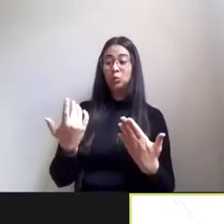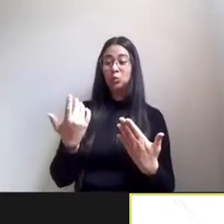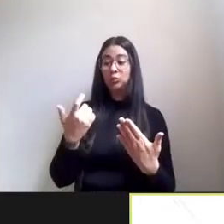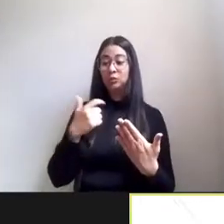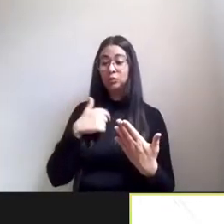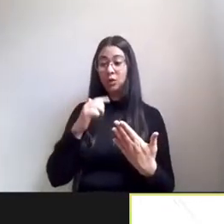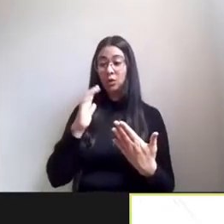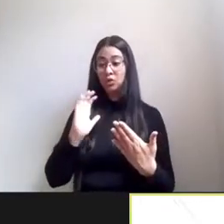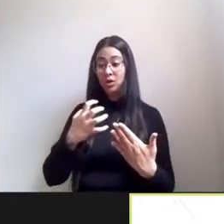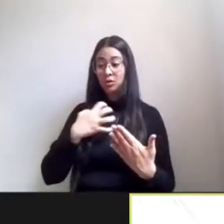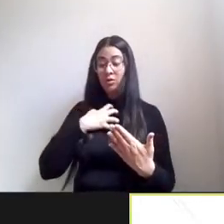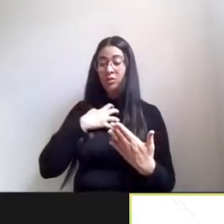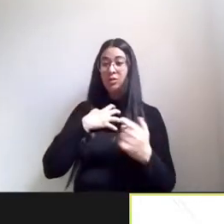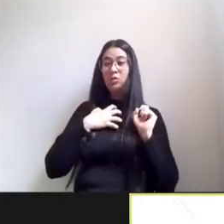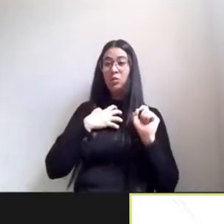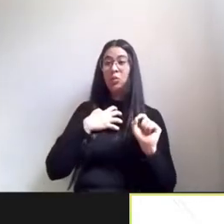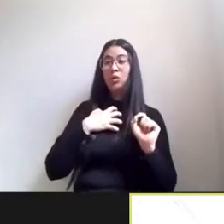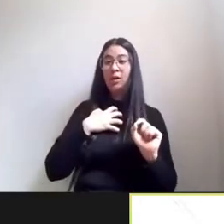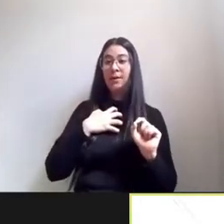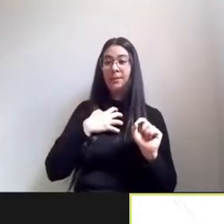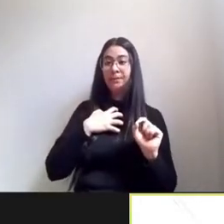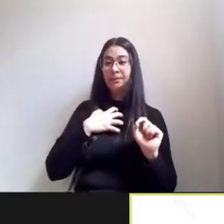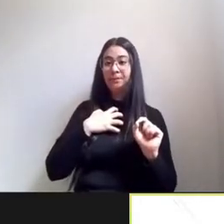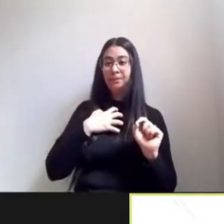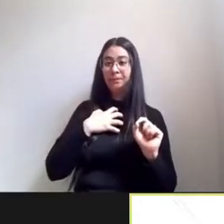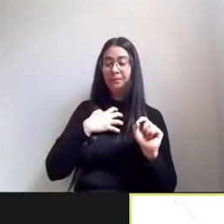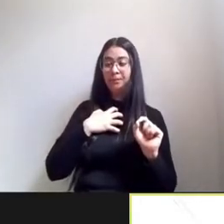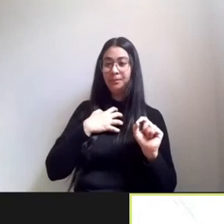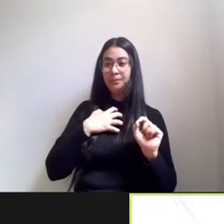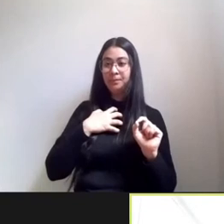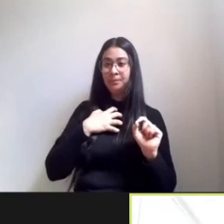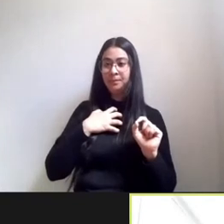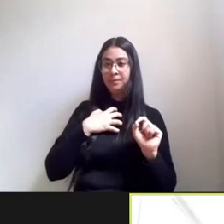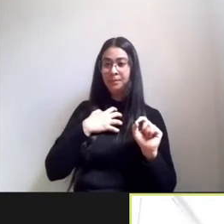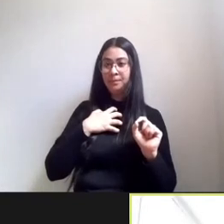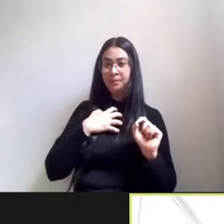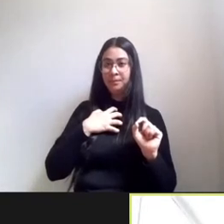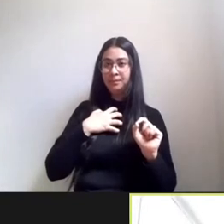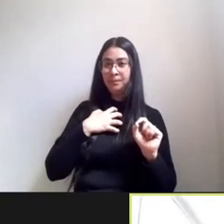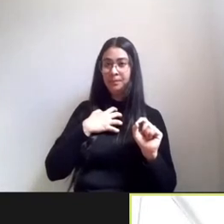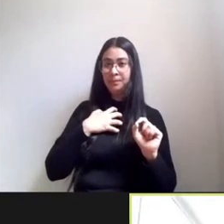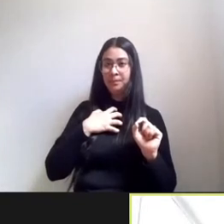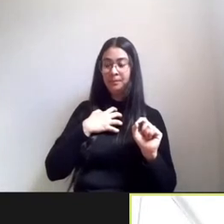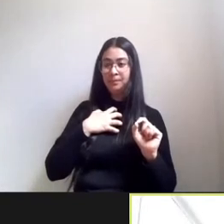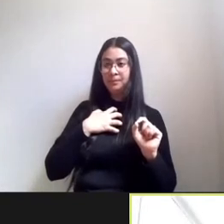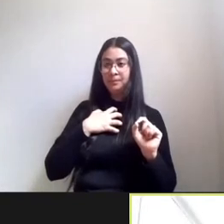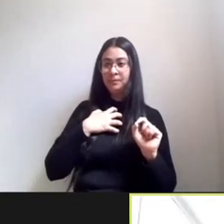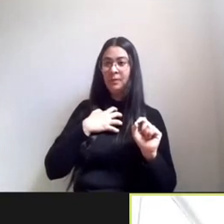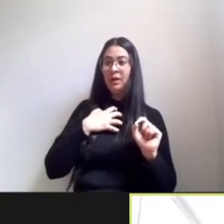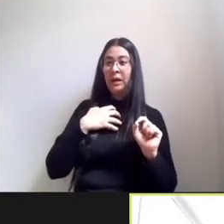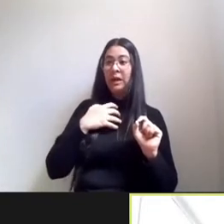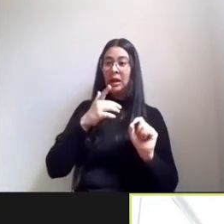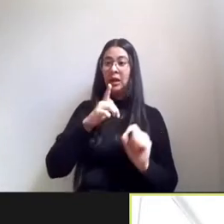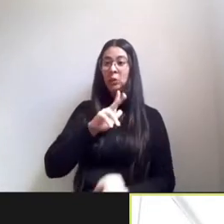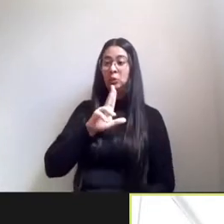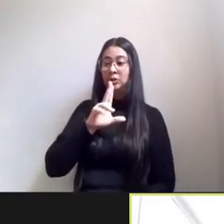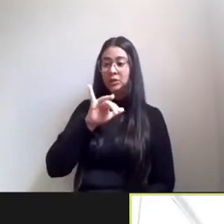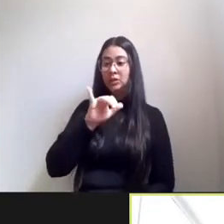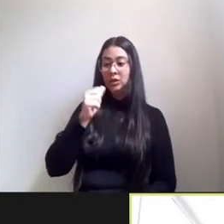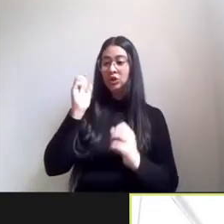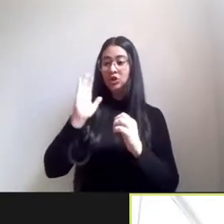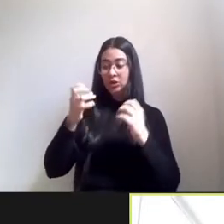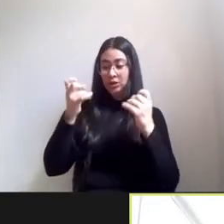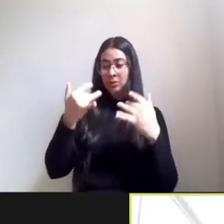mais recente intervenção da Luciana acho que ela traz uma questão importantíssima eu até